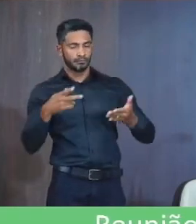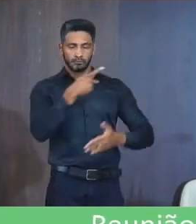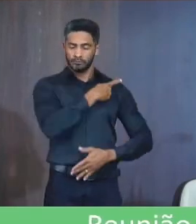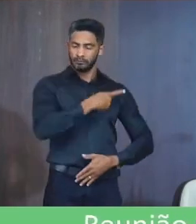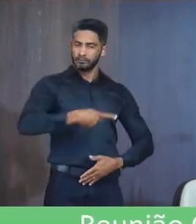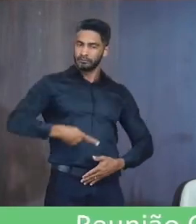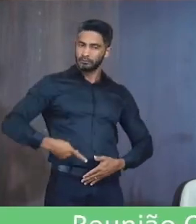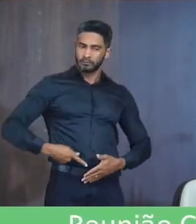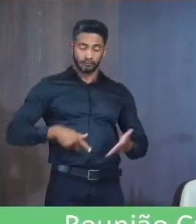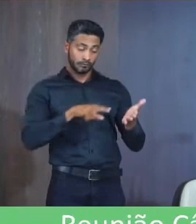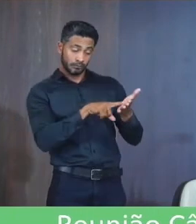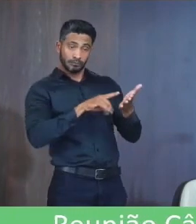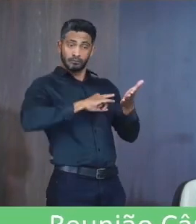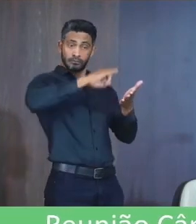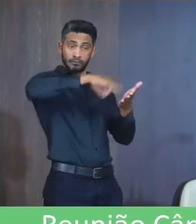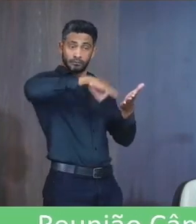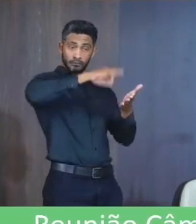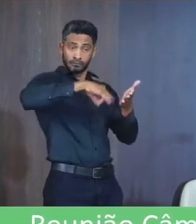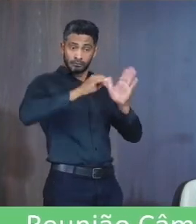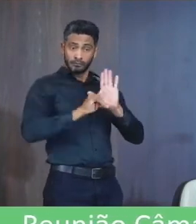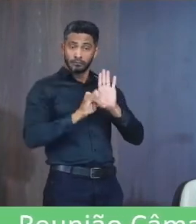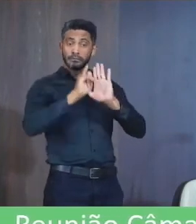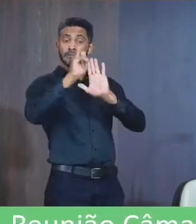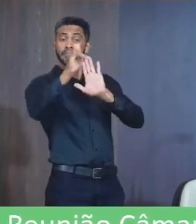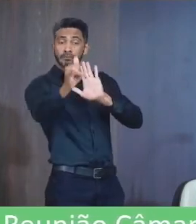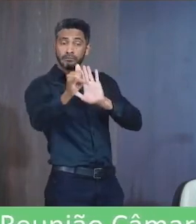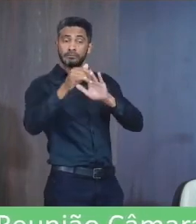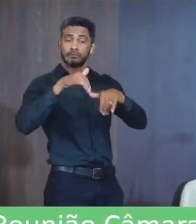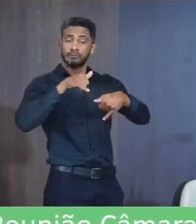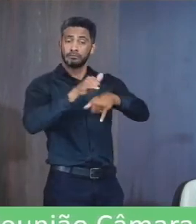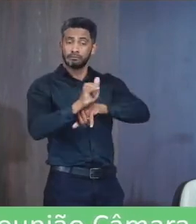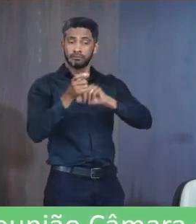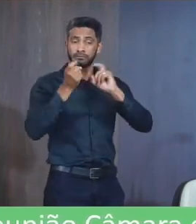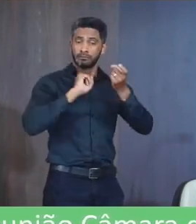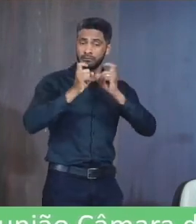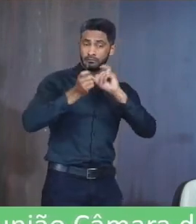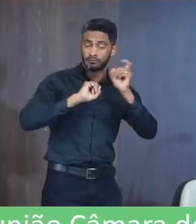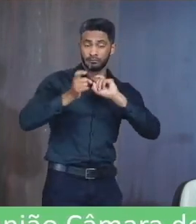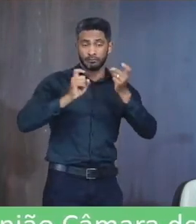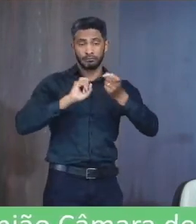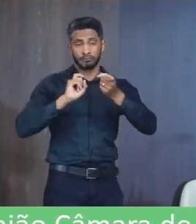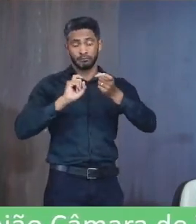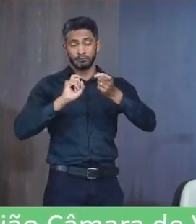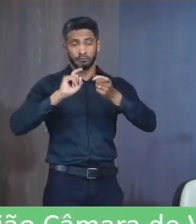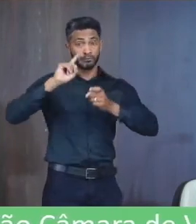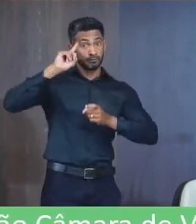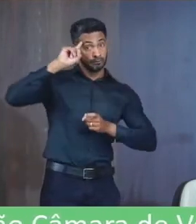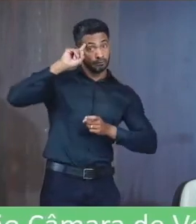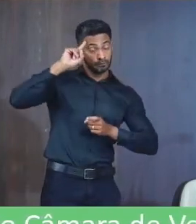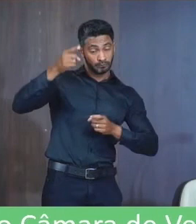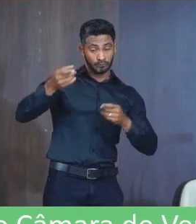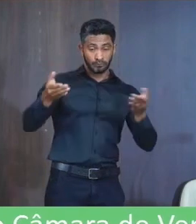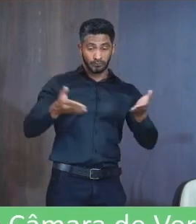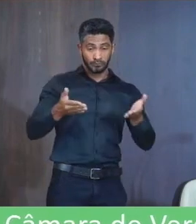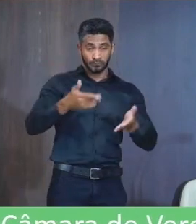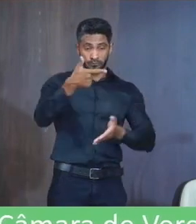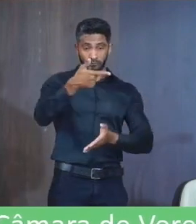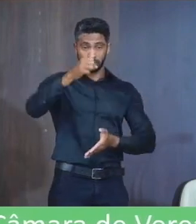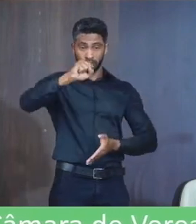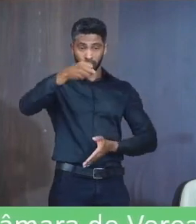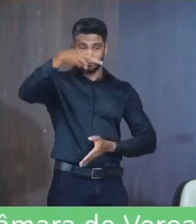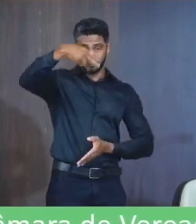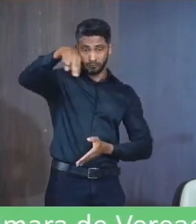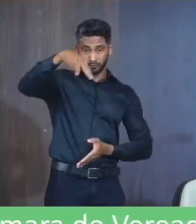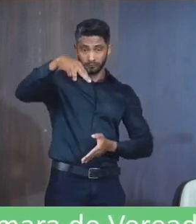senhor presidente Veio por meio deste instrumento Informar-lhe acerca da minha ausência Na reunião ordinária Desta noite 28 de